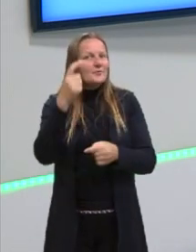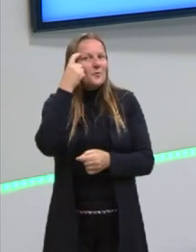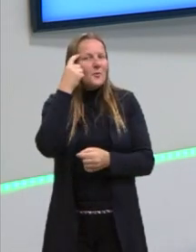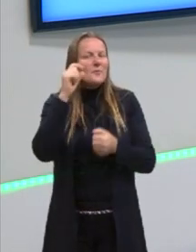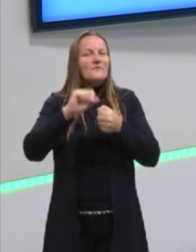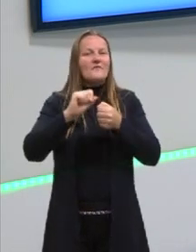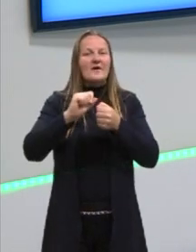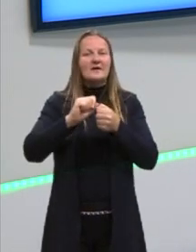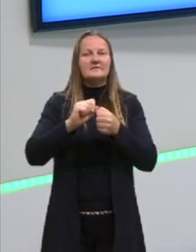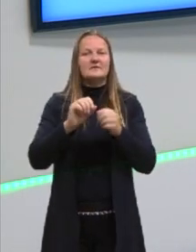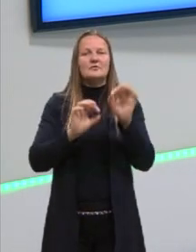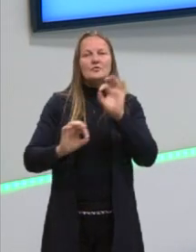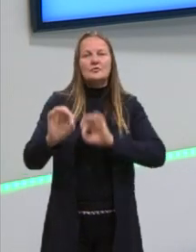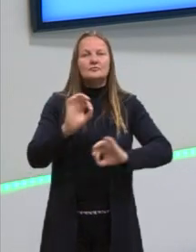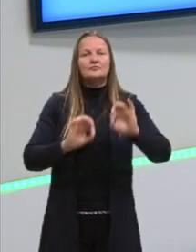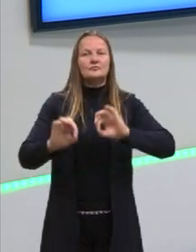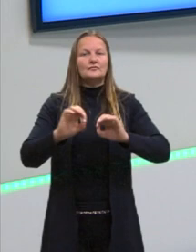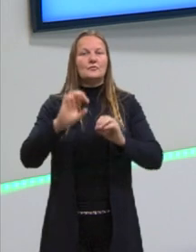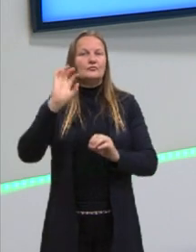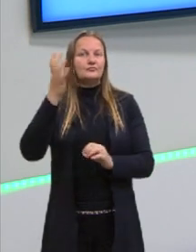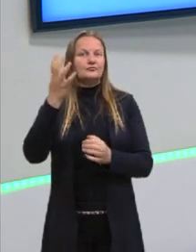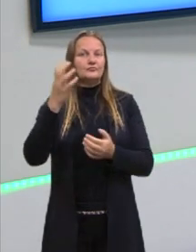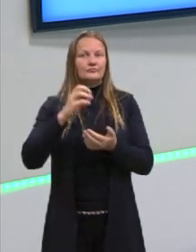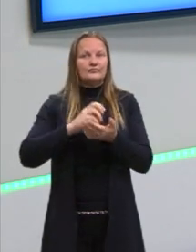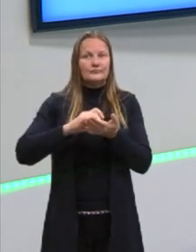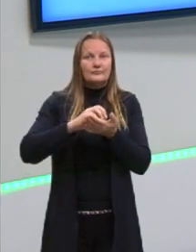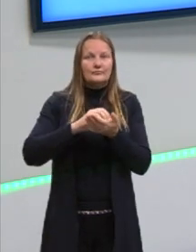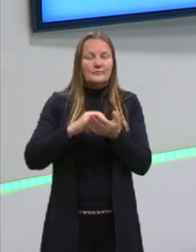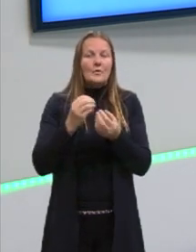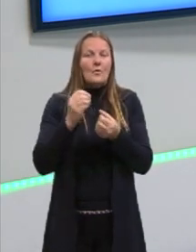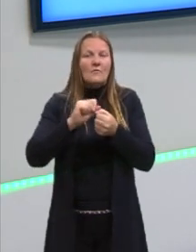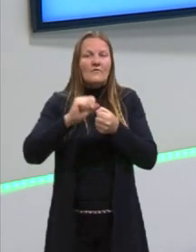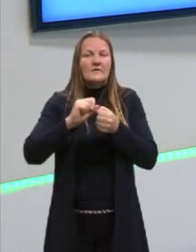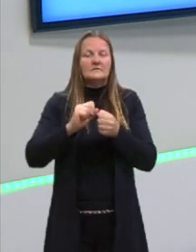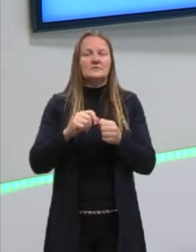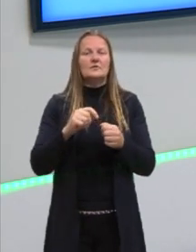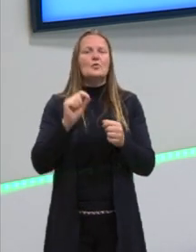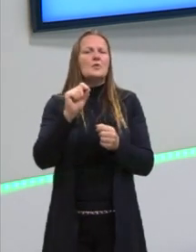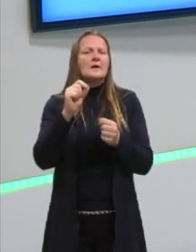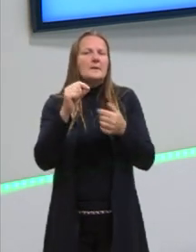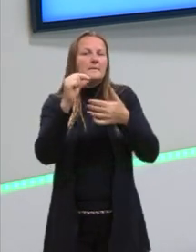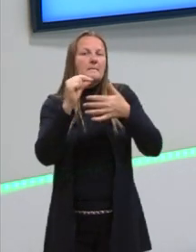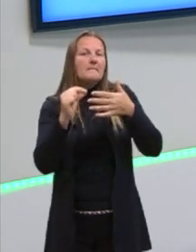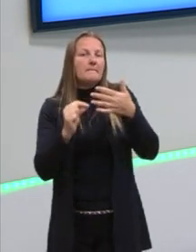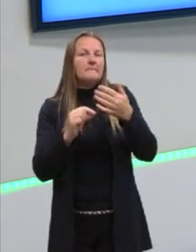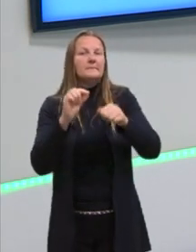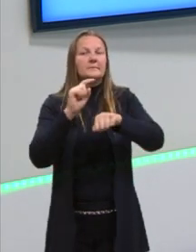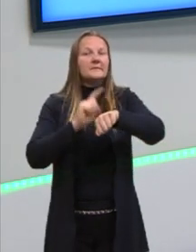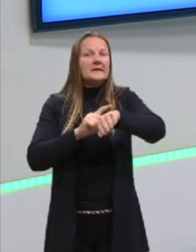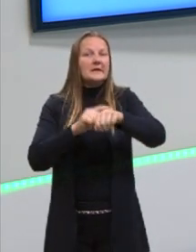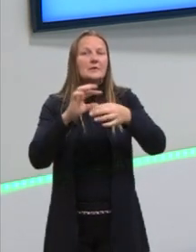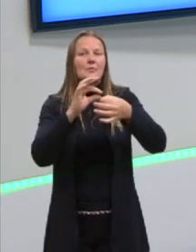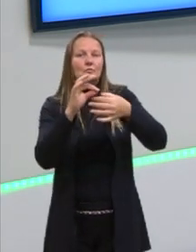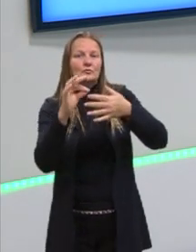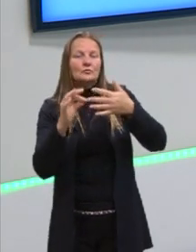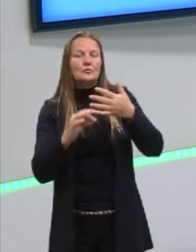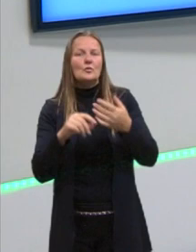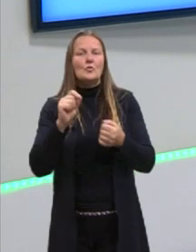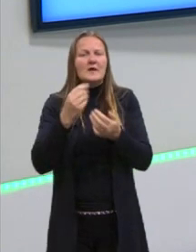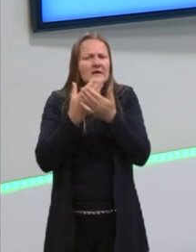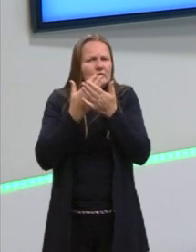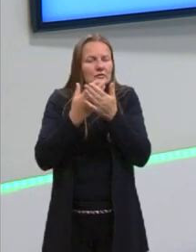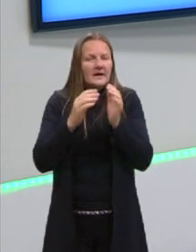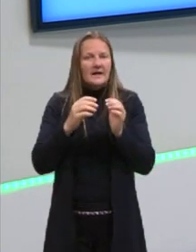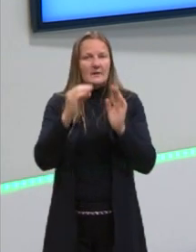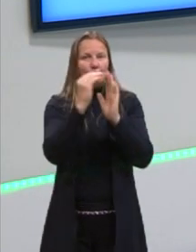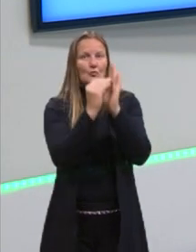fazem para resolver as questões. O que vocês levam em consideração? Eu já fiz uma aula com vocês sobre o que estudar